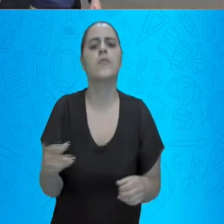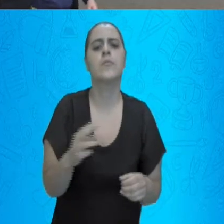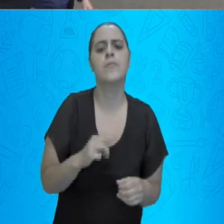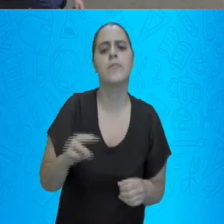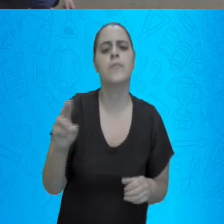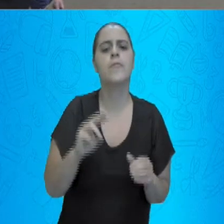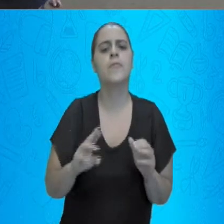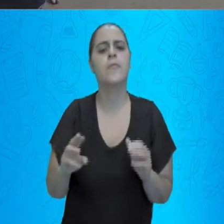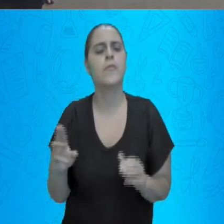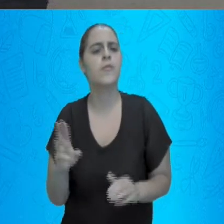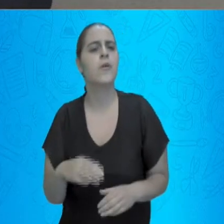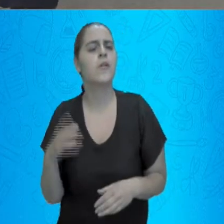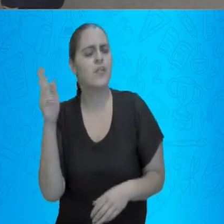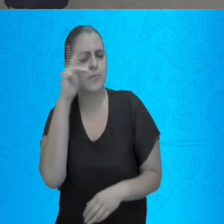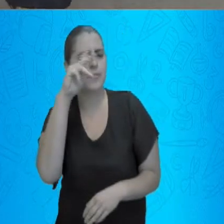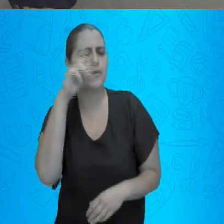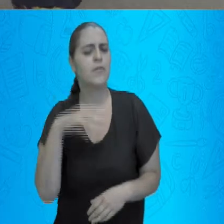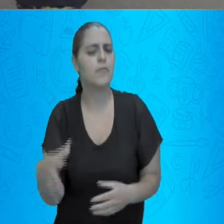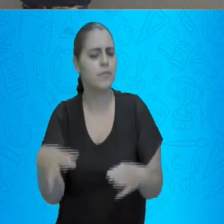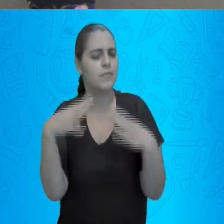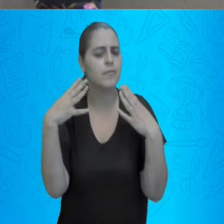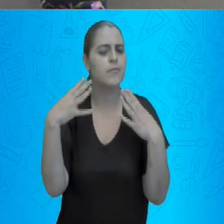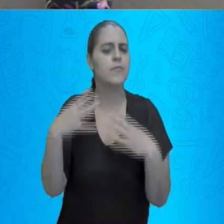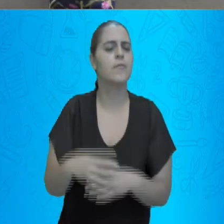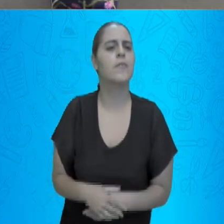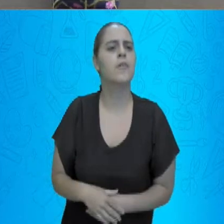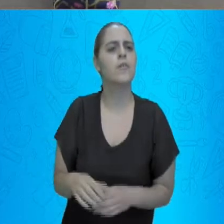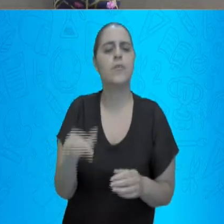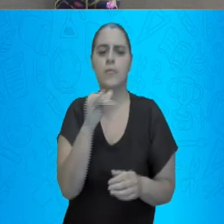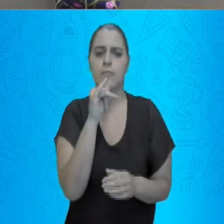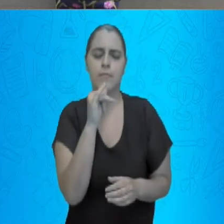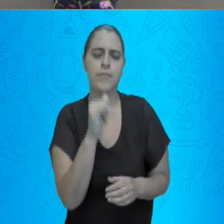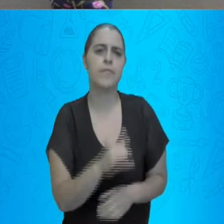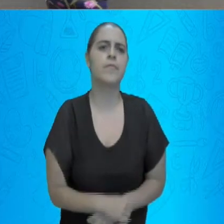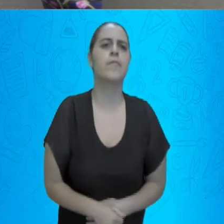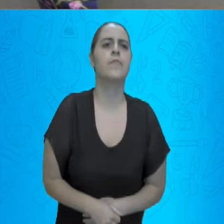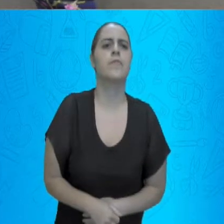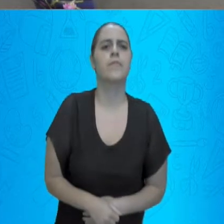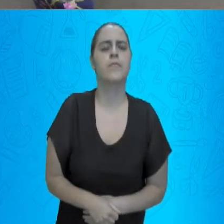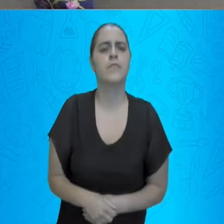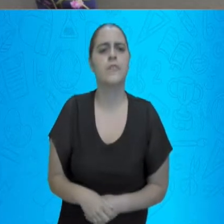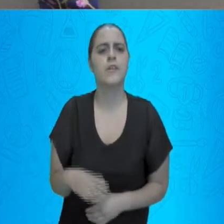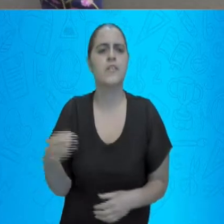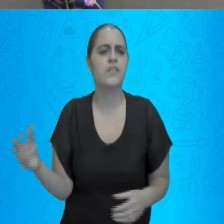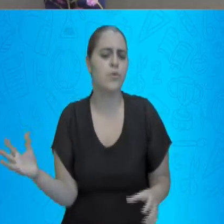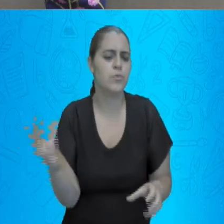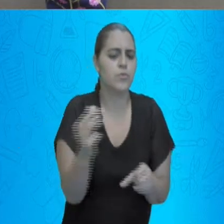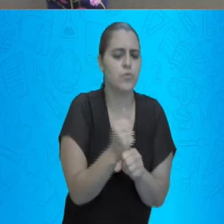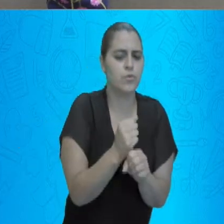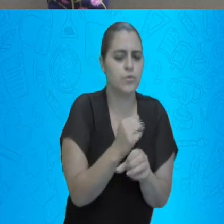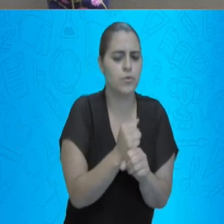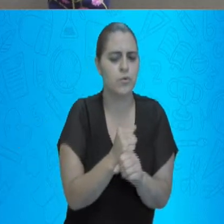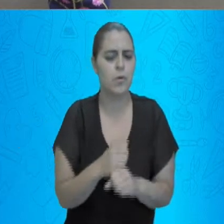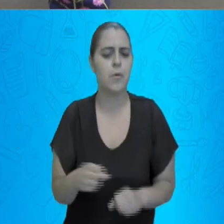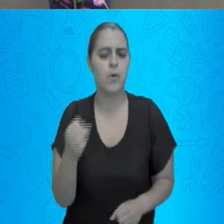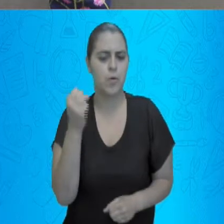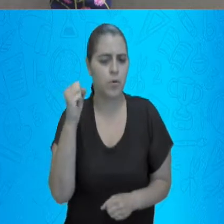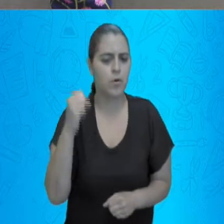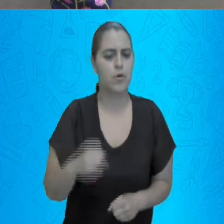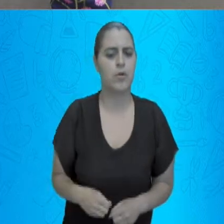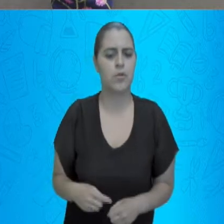lembrando que, preste atenção aqui, ó, no exemplo. Se eu somo 8